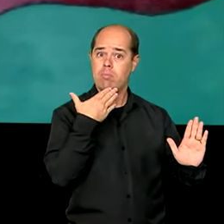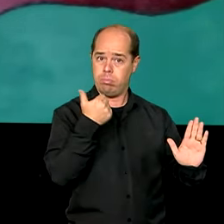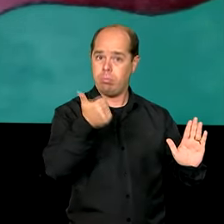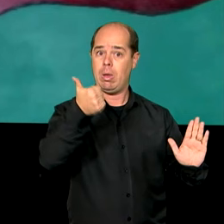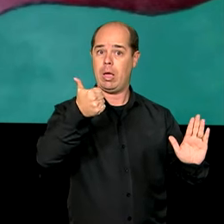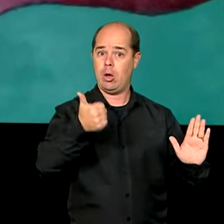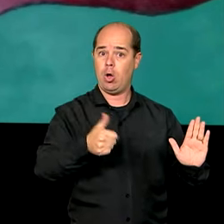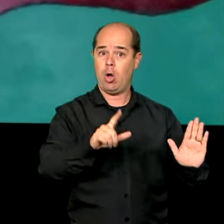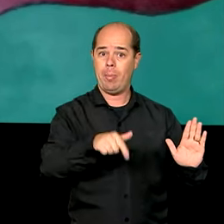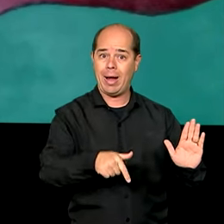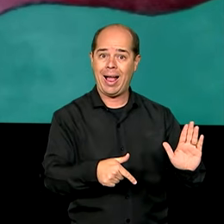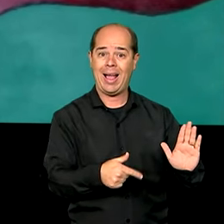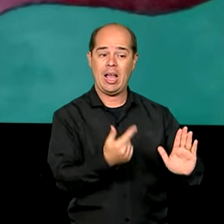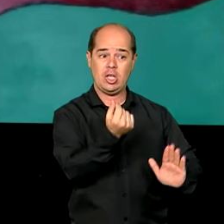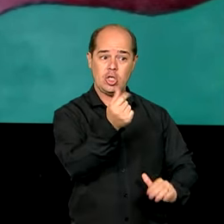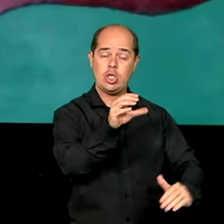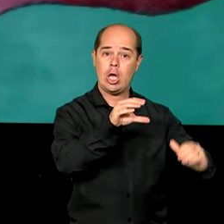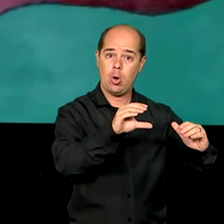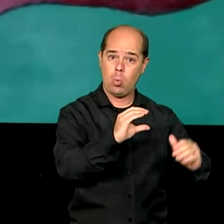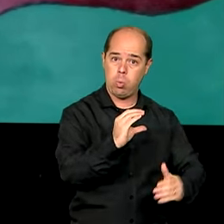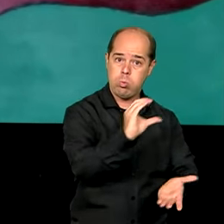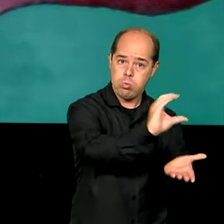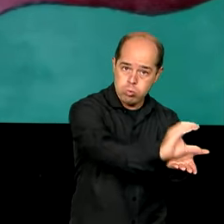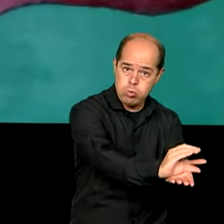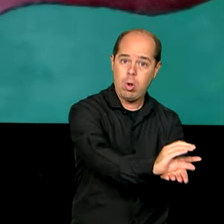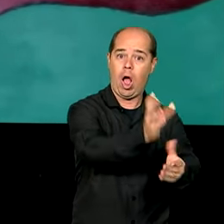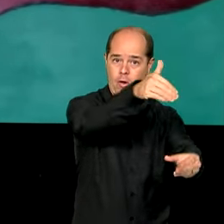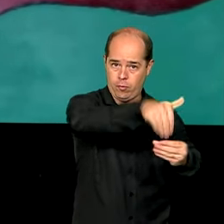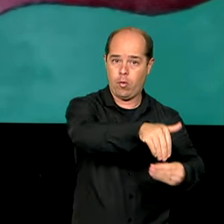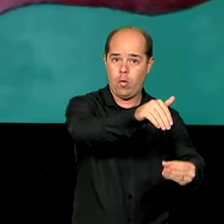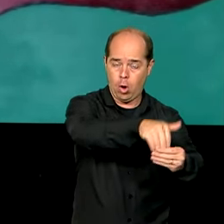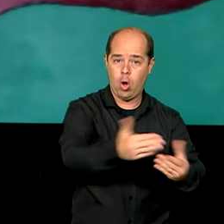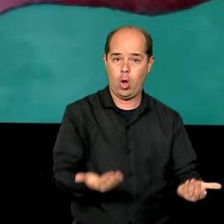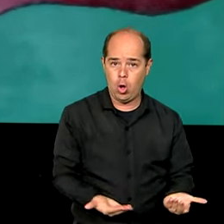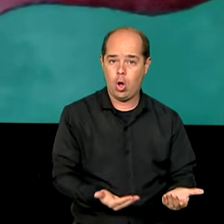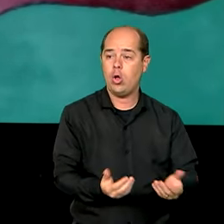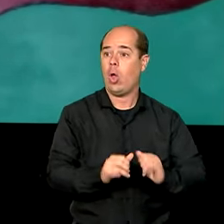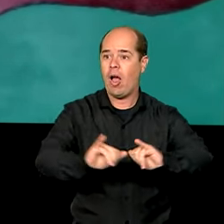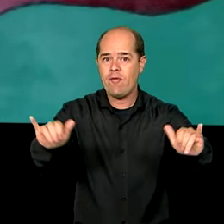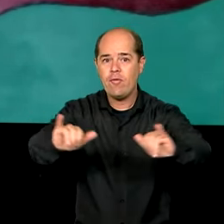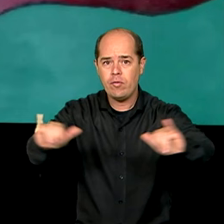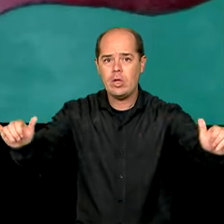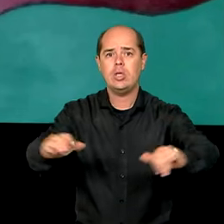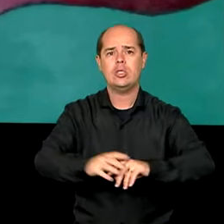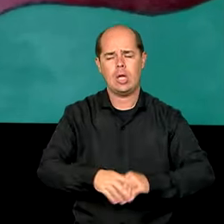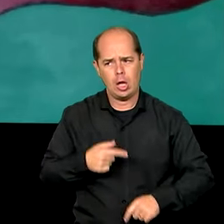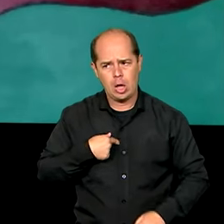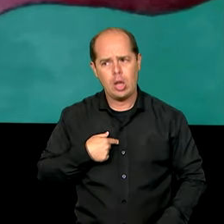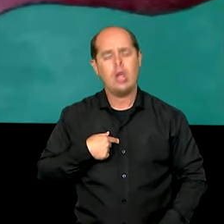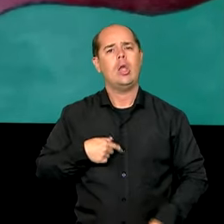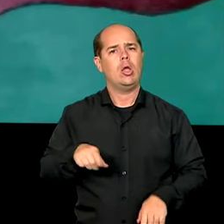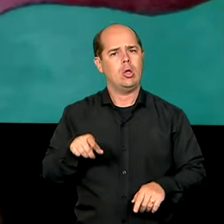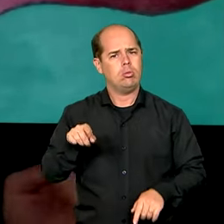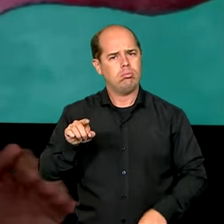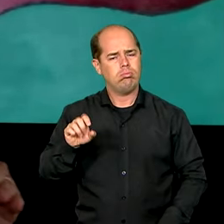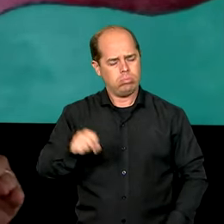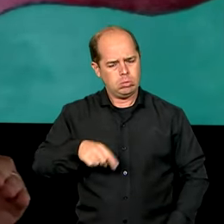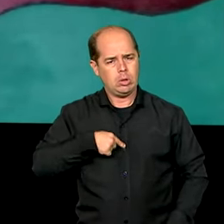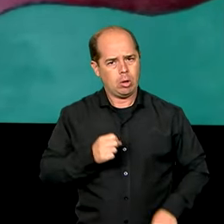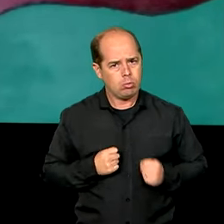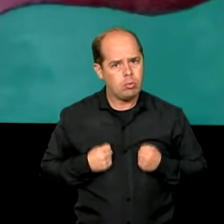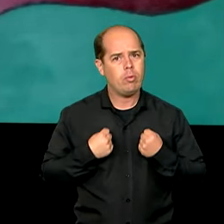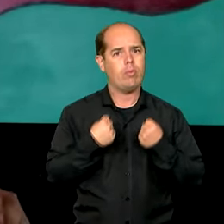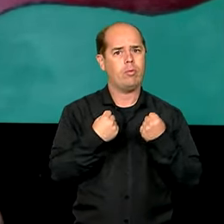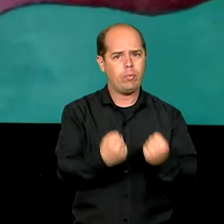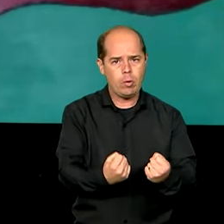o financiamento público. Eu sou um defensor do financiamento público eleitoral, foi muito importante, nós temos acabado com o